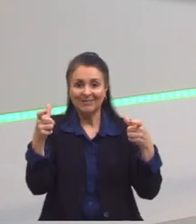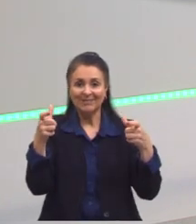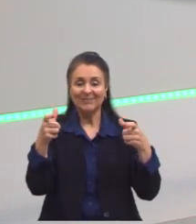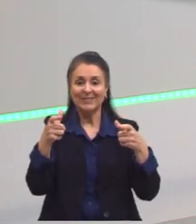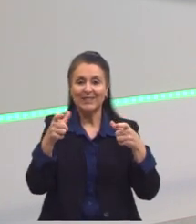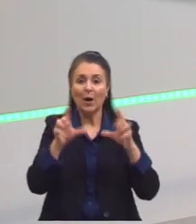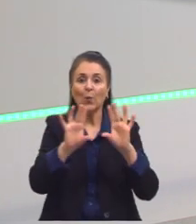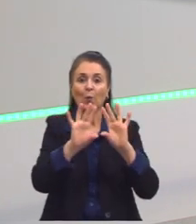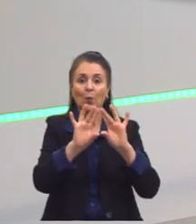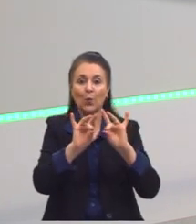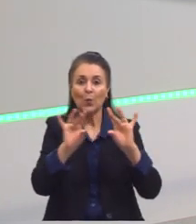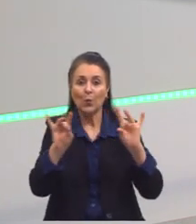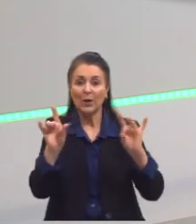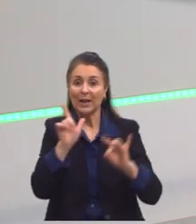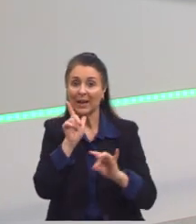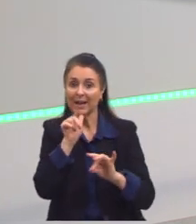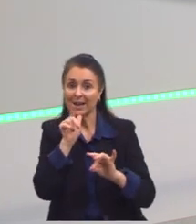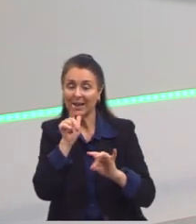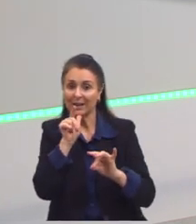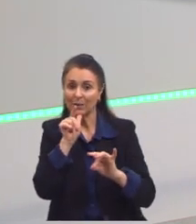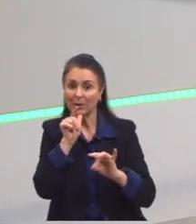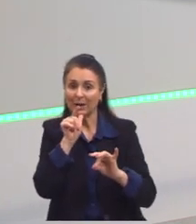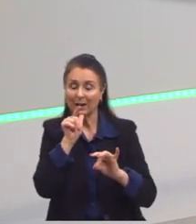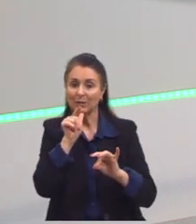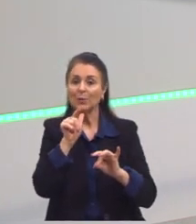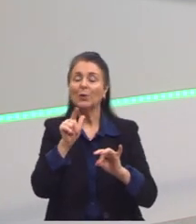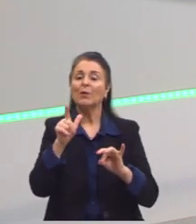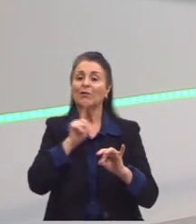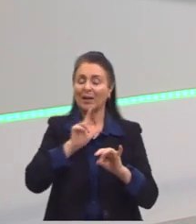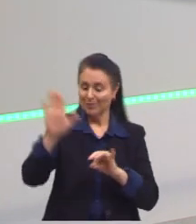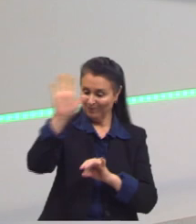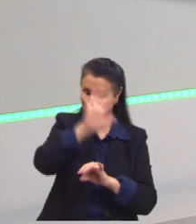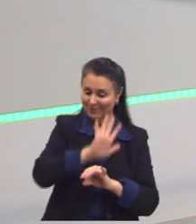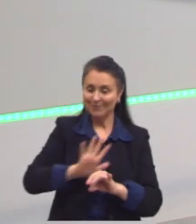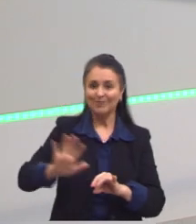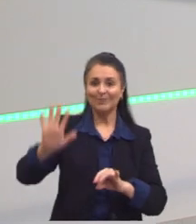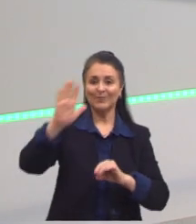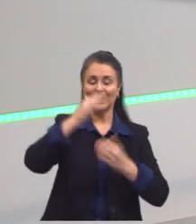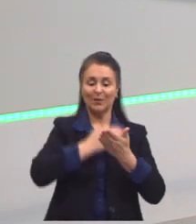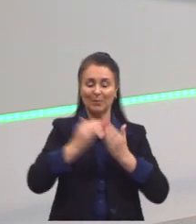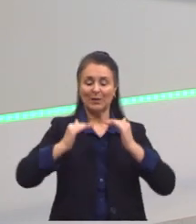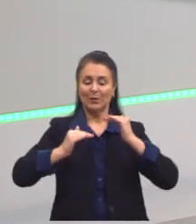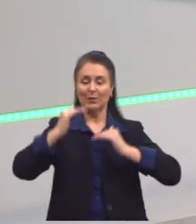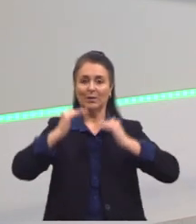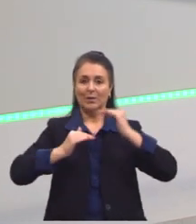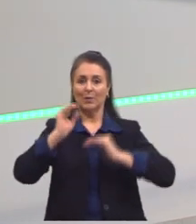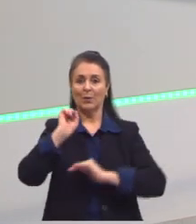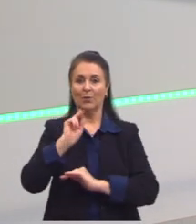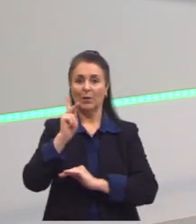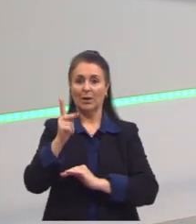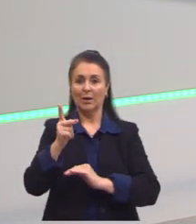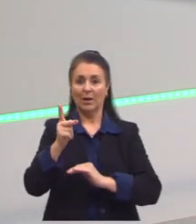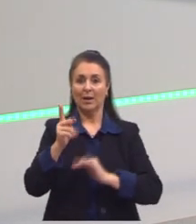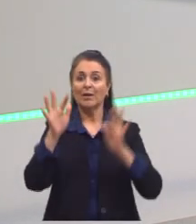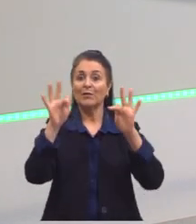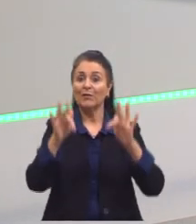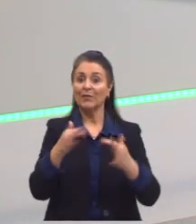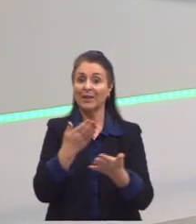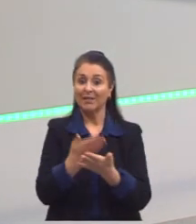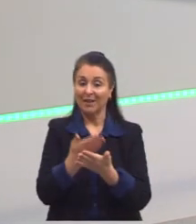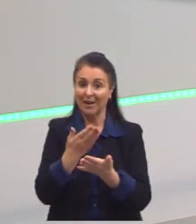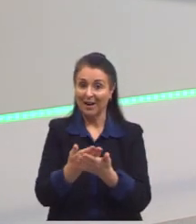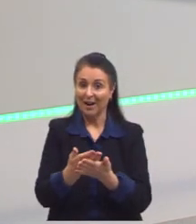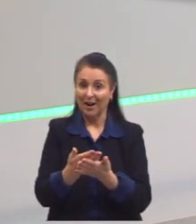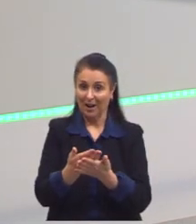líquido ele vai querer ocupar esse lugar para o sistema todo entrar em equilíbrio certo pessoal? Hoje a gente fica por aqui espero